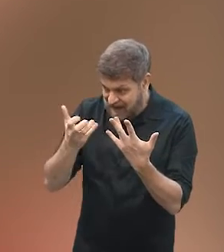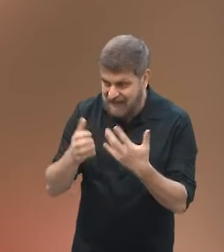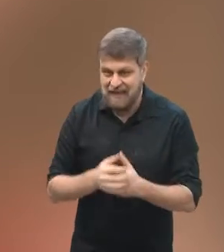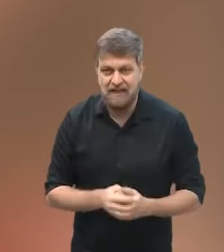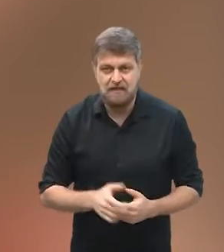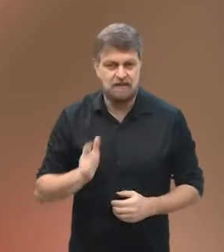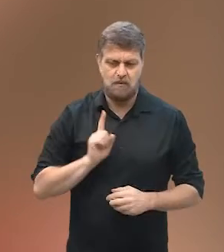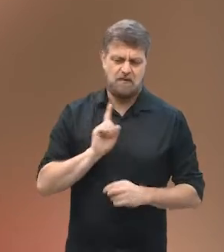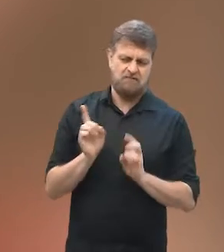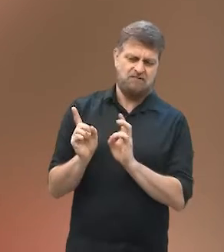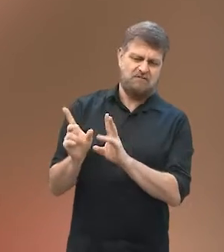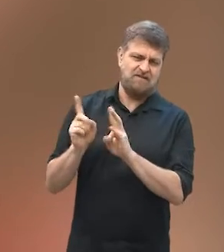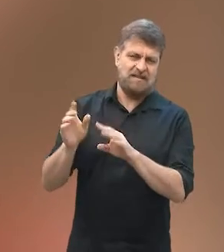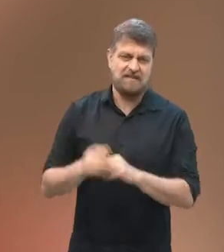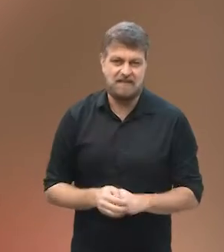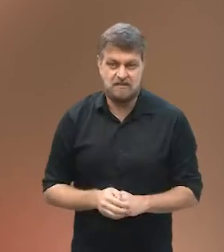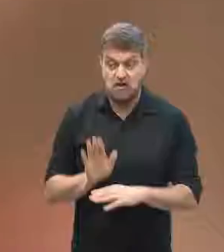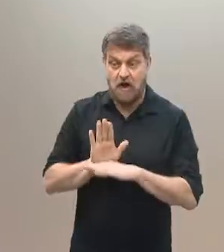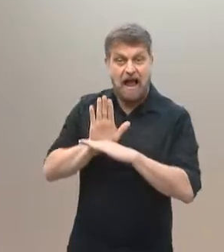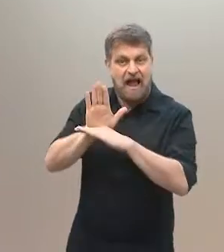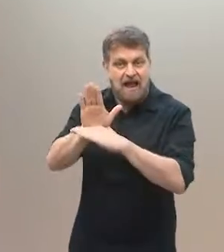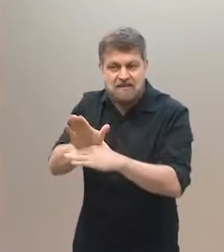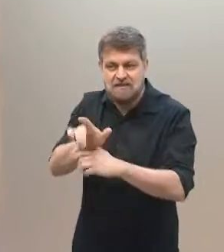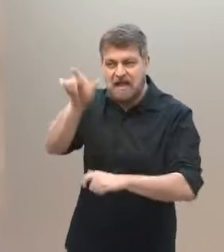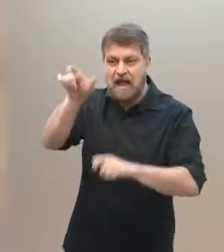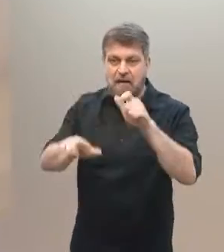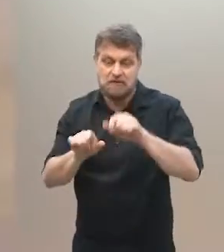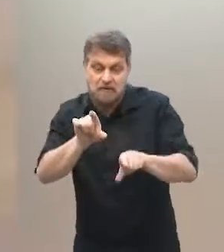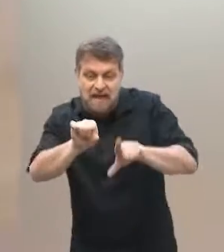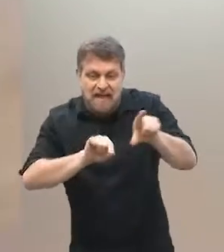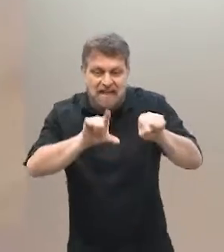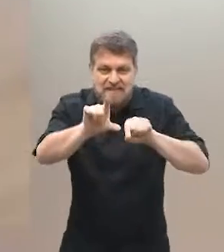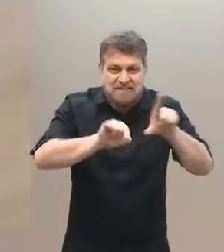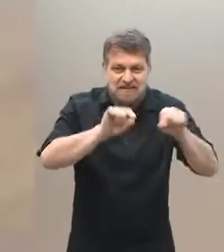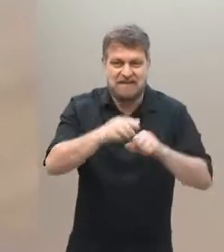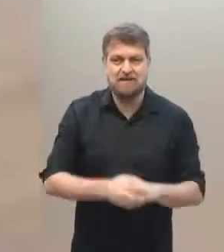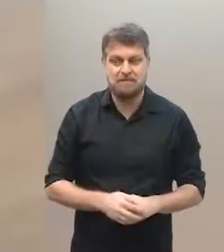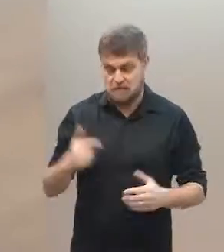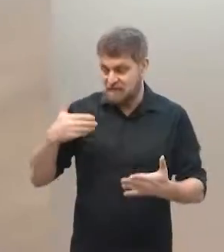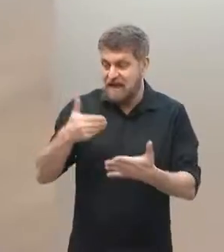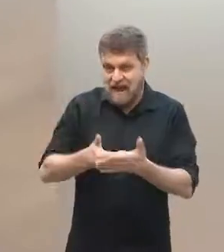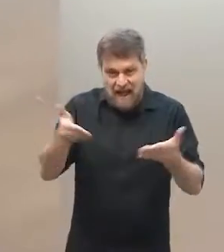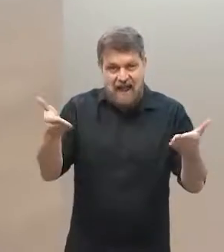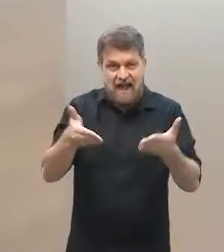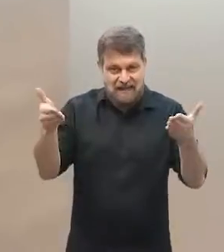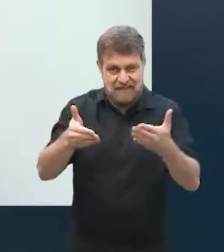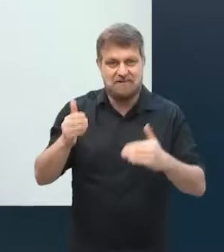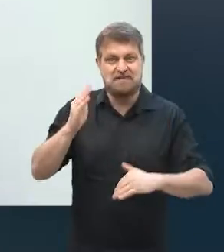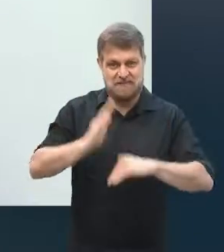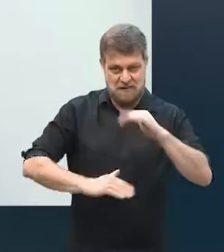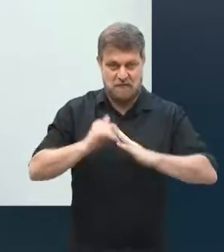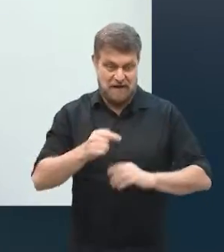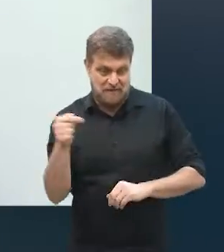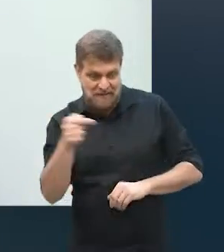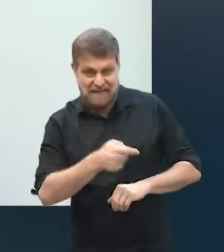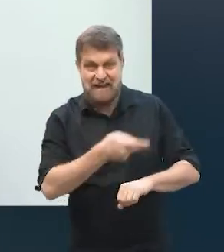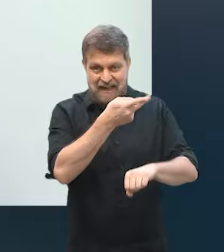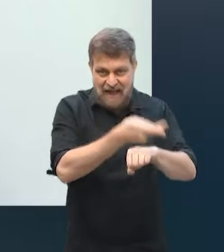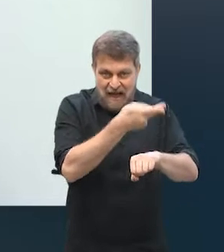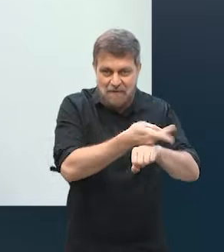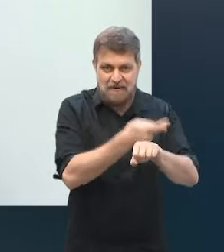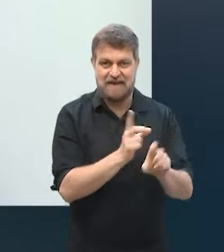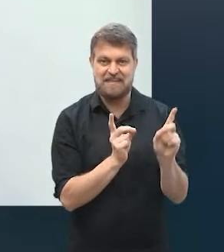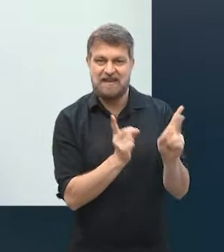que não fosse pra eu vender, mesmo que fosse pra eu ajudar alguém. Eu acho que até hoje essa função eu executo na Pratas da K, né, porque